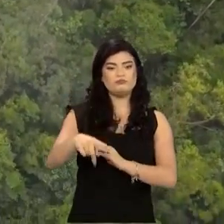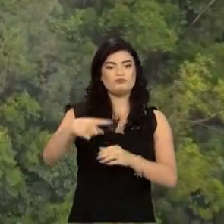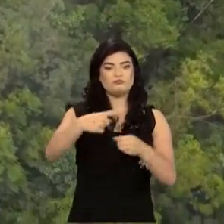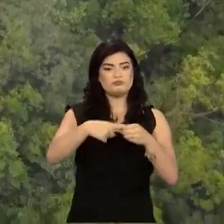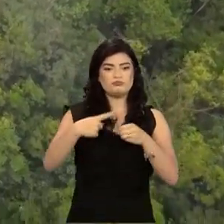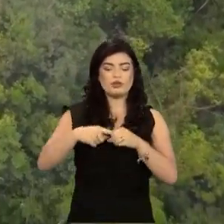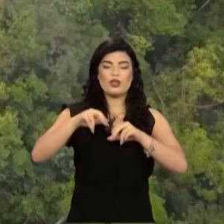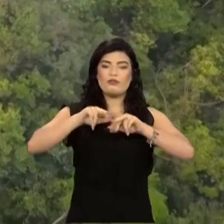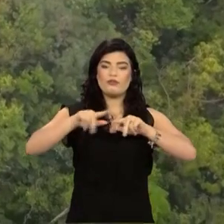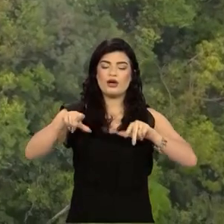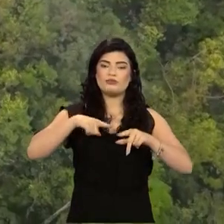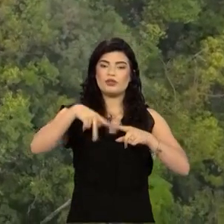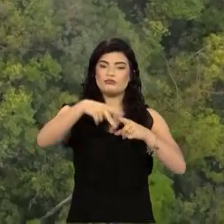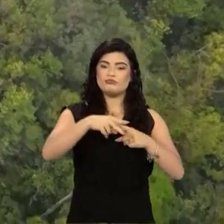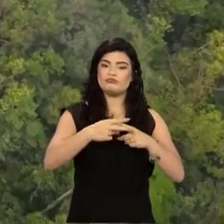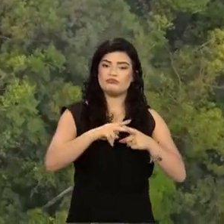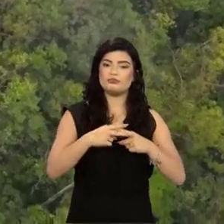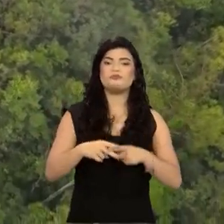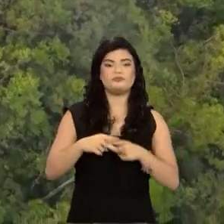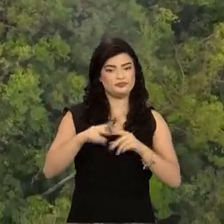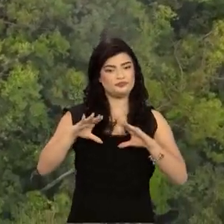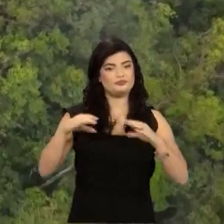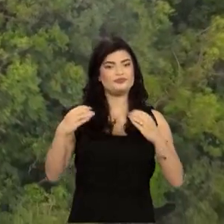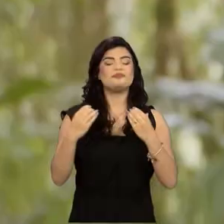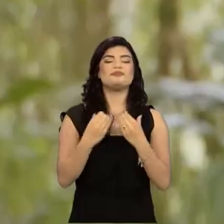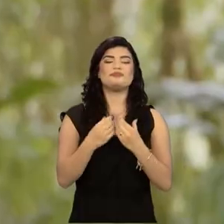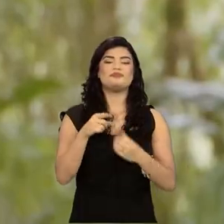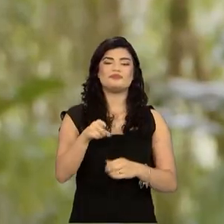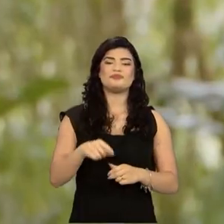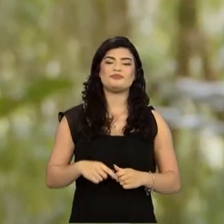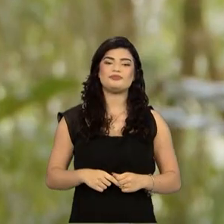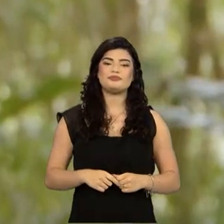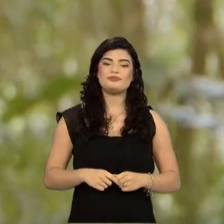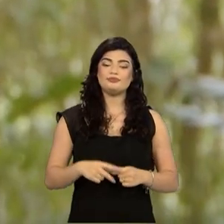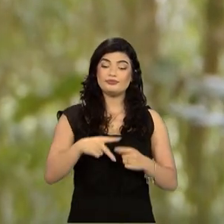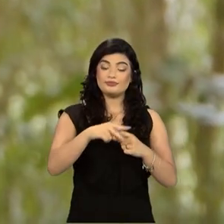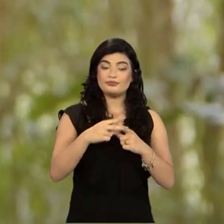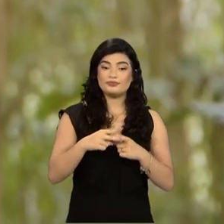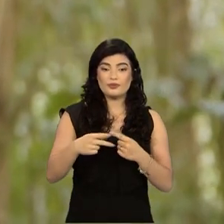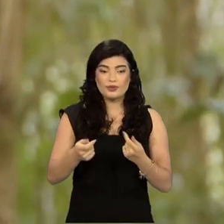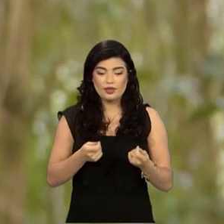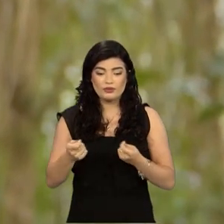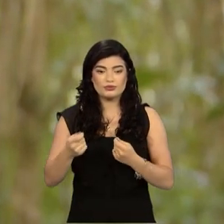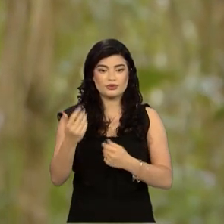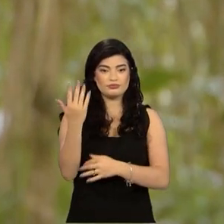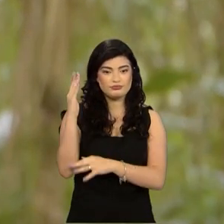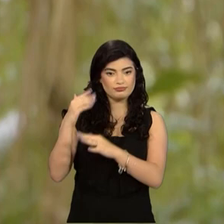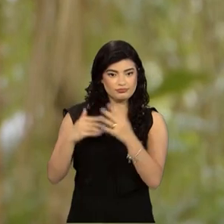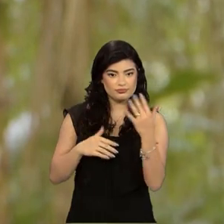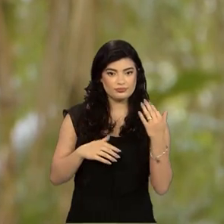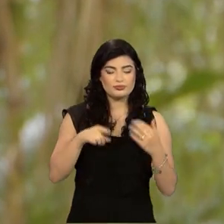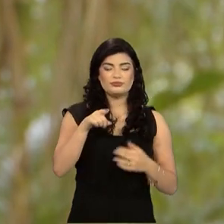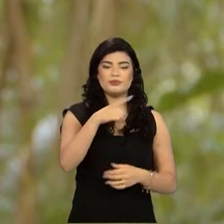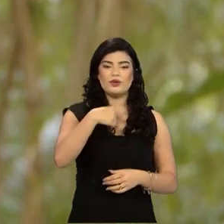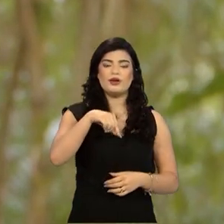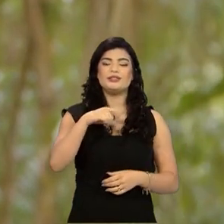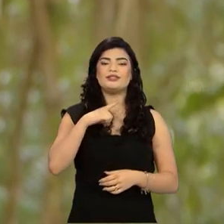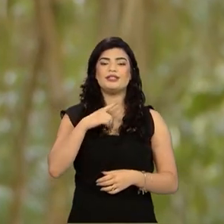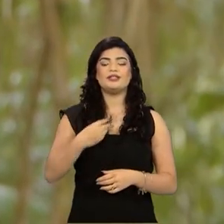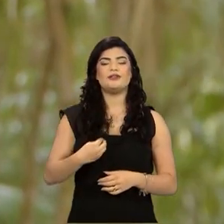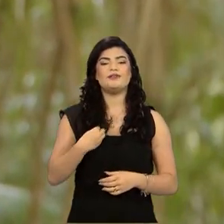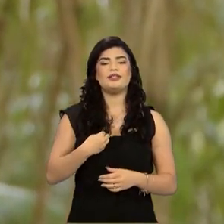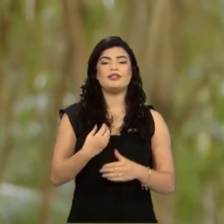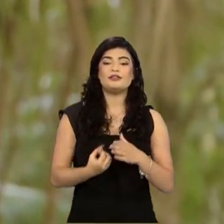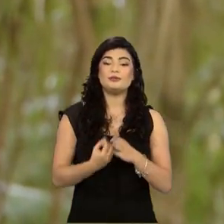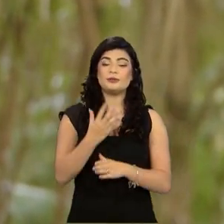dezenas de oficinas de manejo com a comunidade. As oficinas de manejo aqui no parque, elas